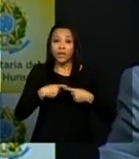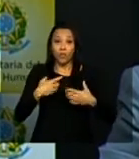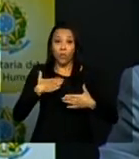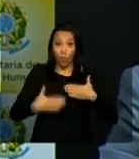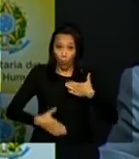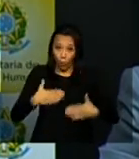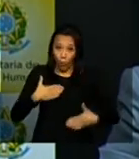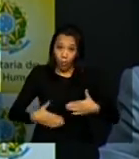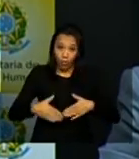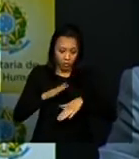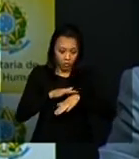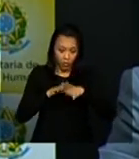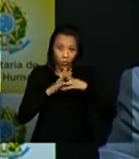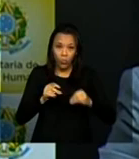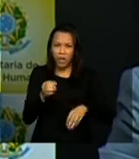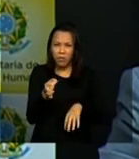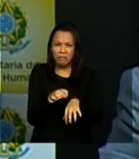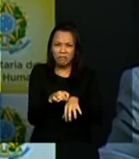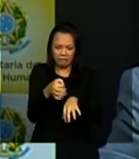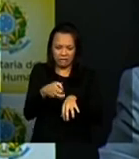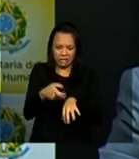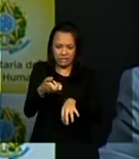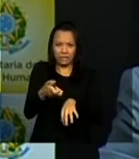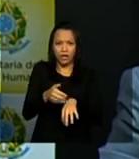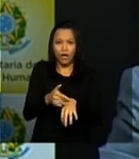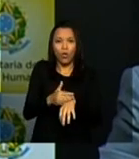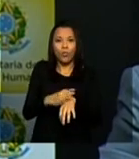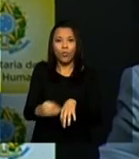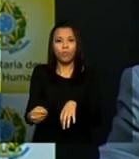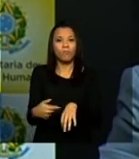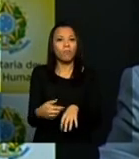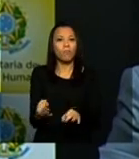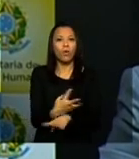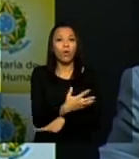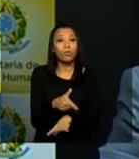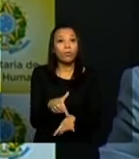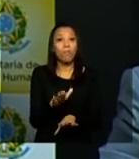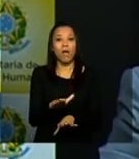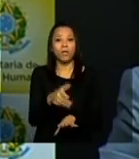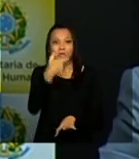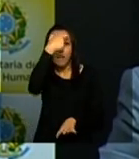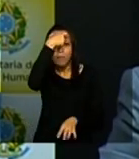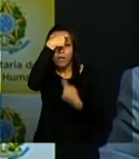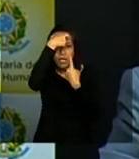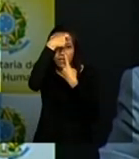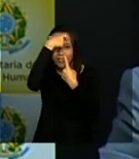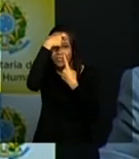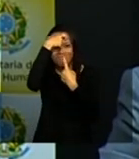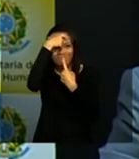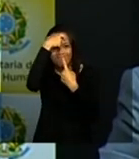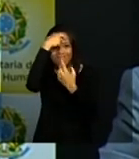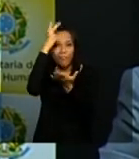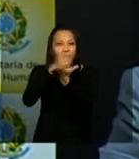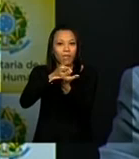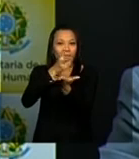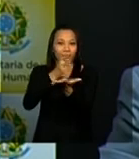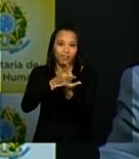cura é igual uma ferida mas a psíquica ela fica não há